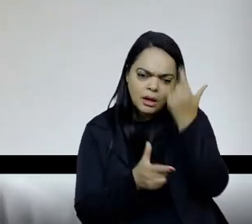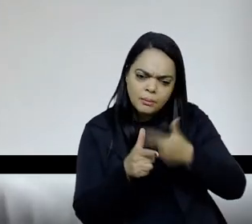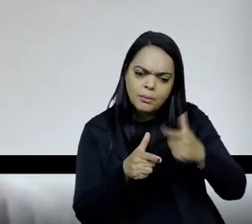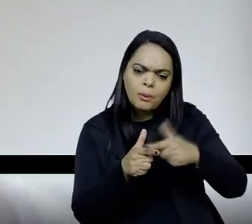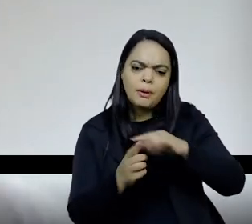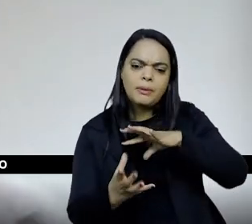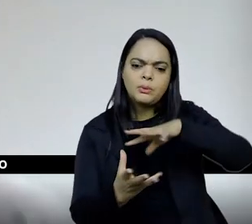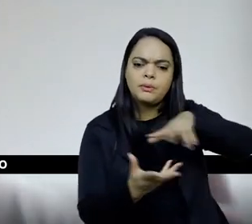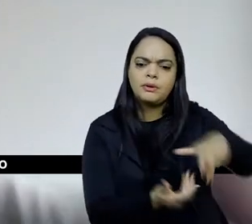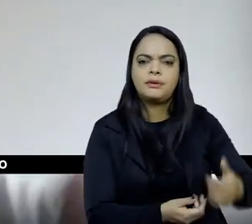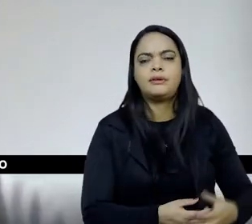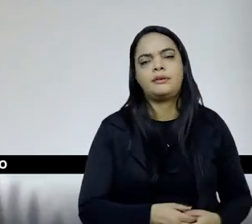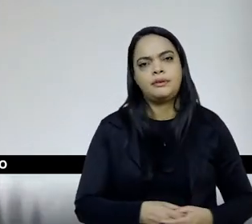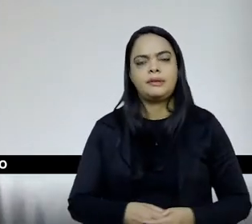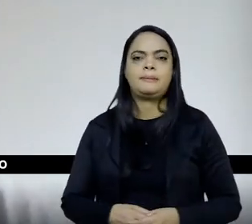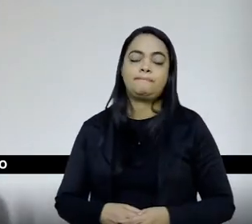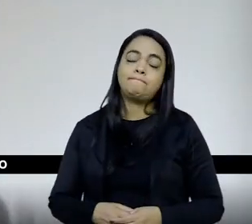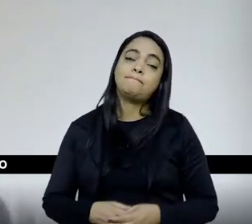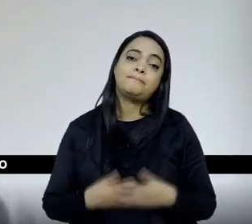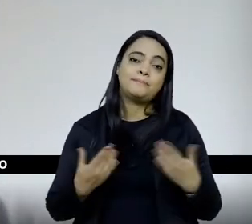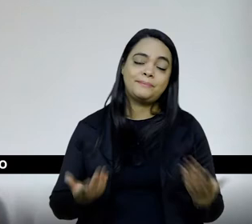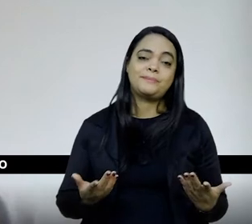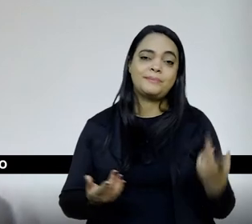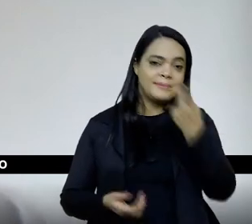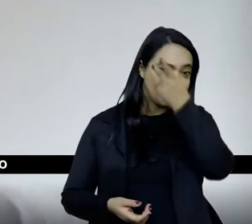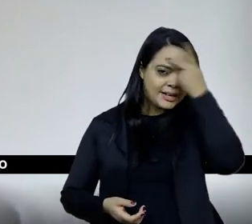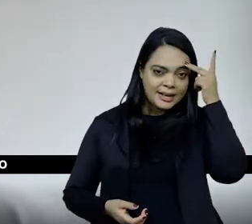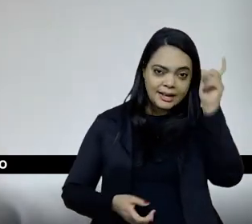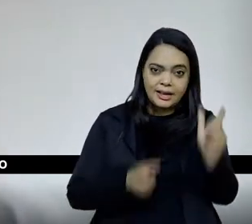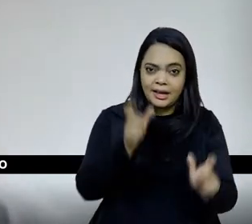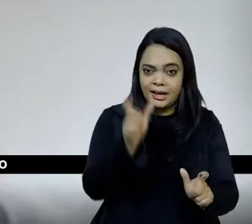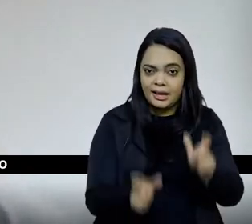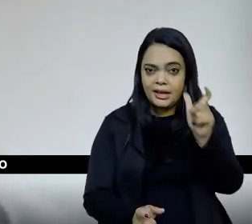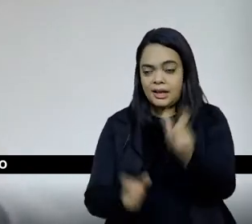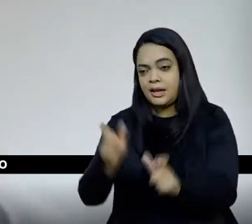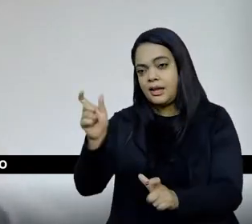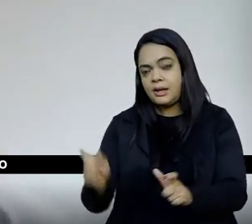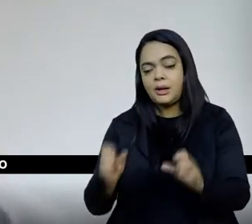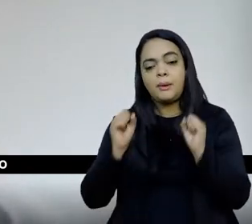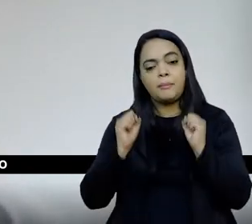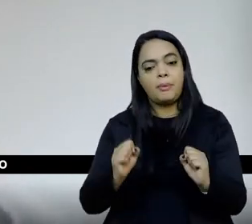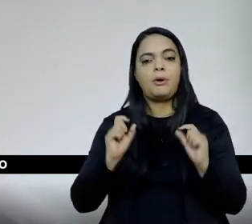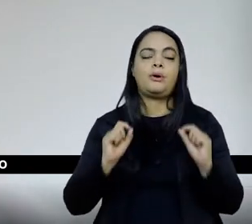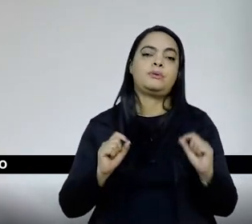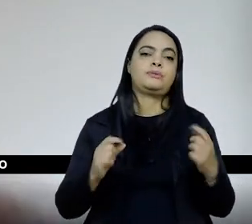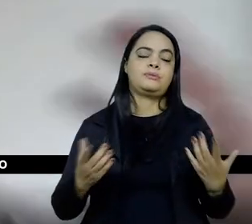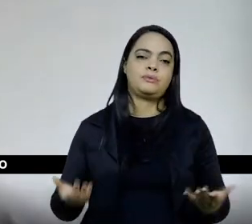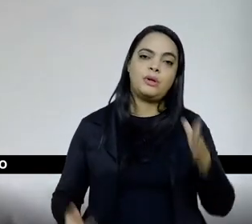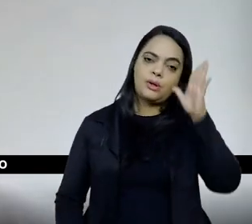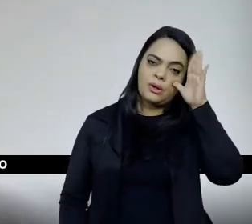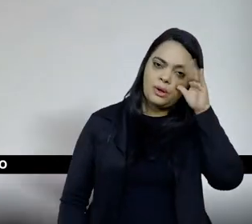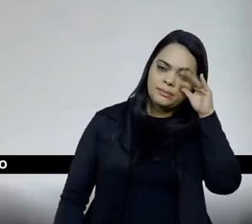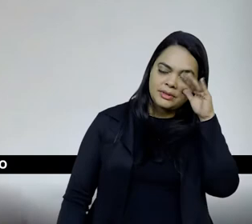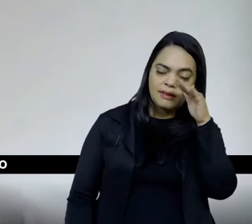tudo isso, a ideia de que essas coisas possam, os sujeitos possam passar pelas trilhas, observar,